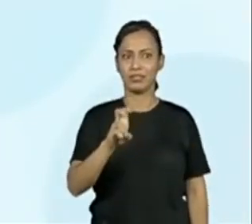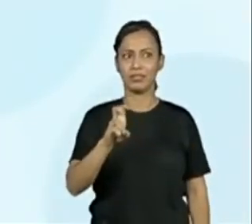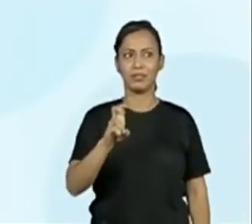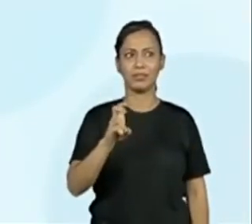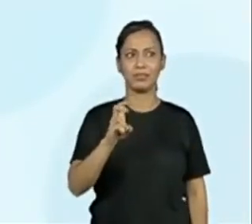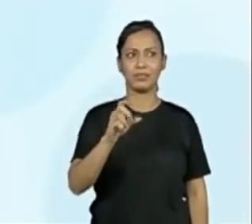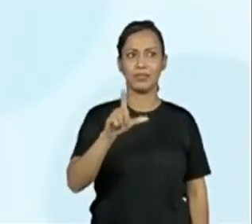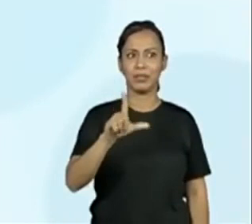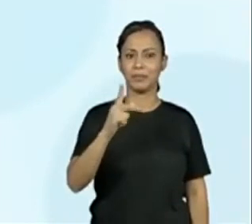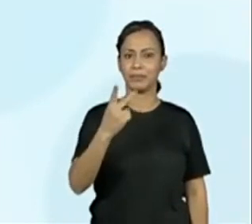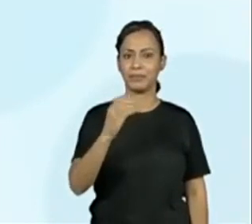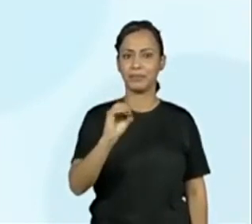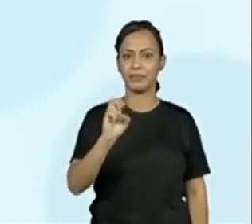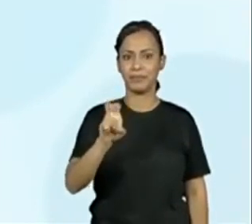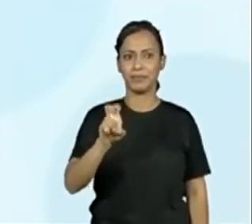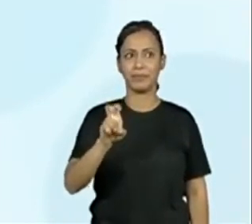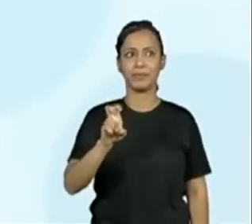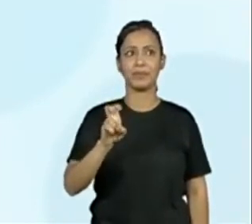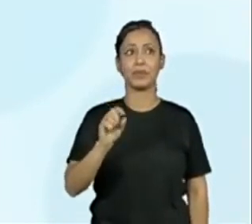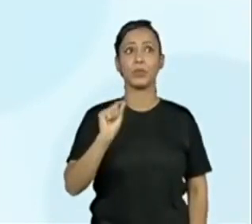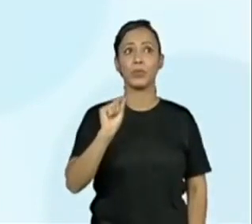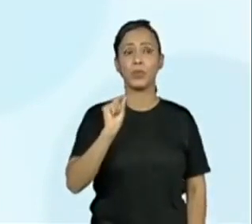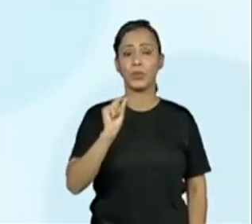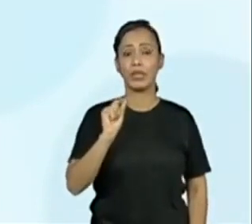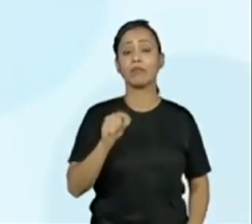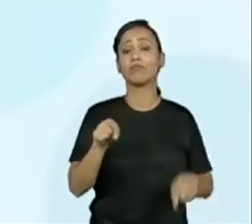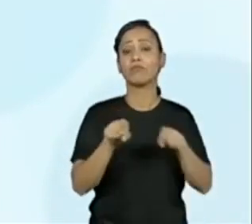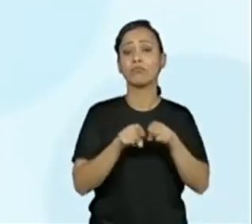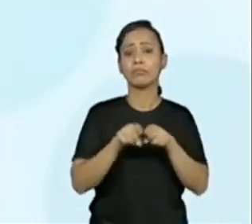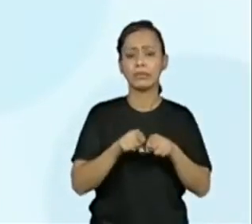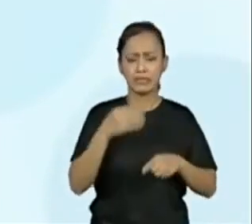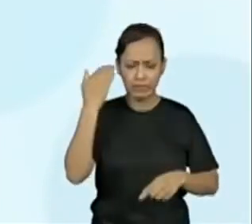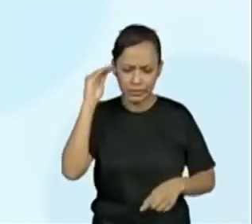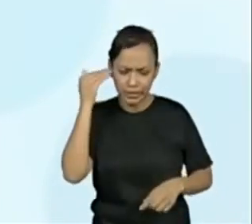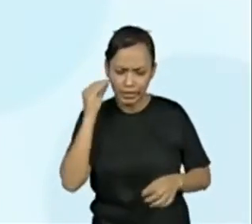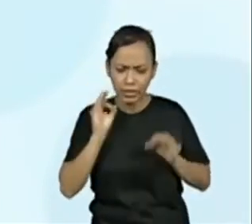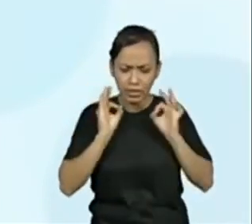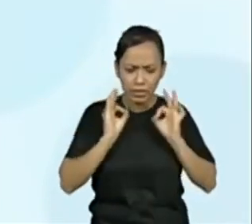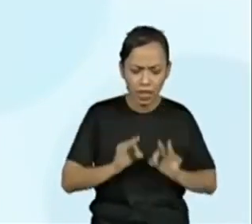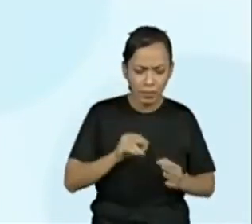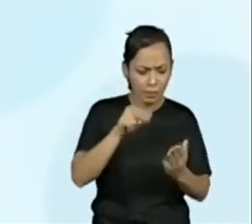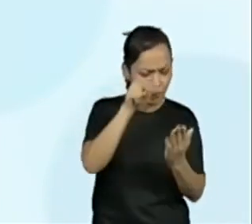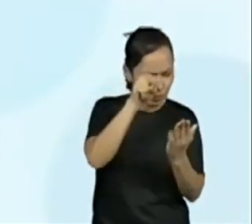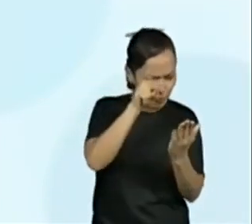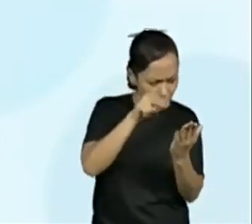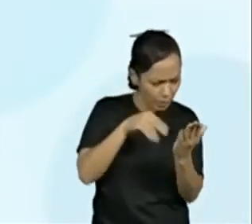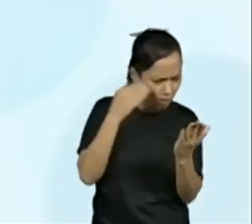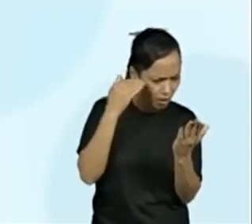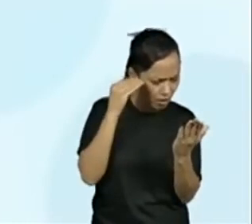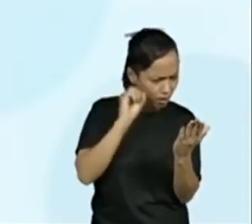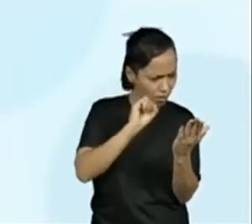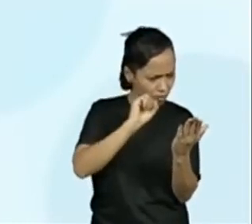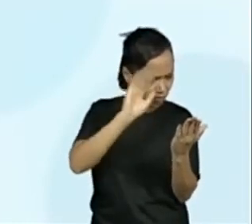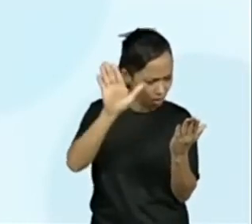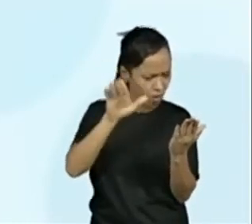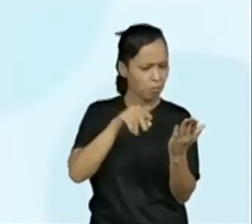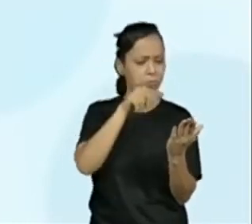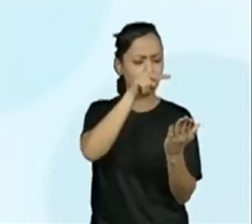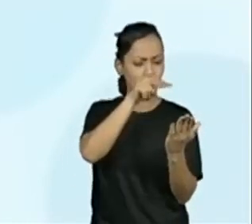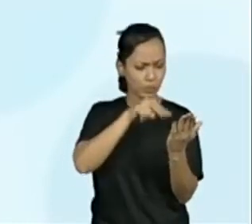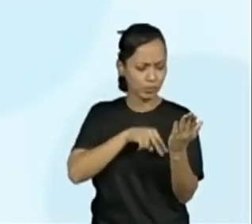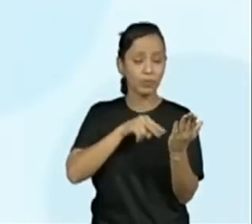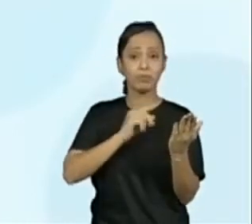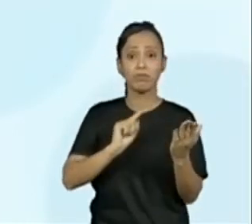EF35LP01. Ler e compreender silenciosamente e, em seguida, em voz alta, com autonomia e fluência,